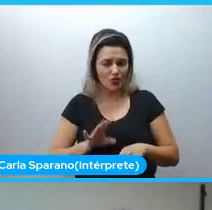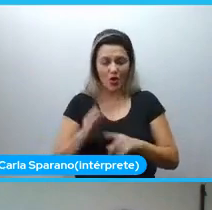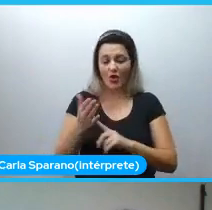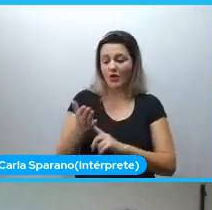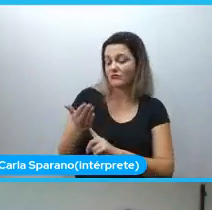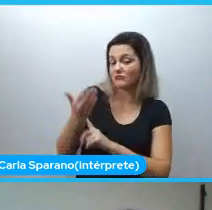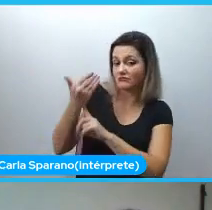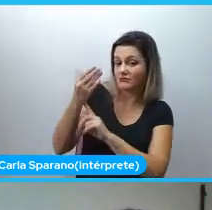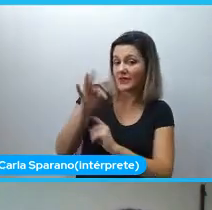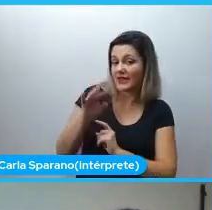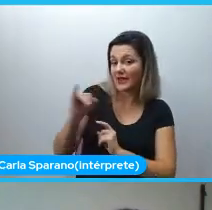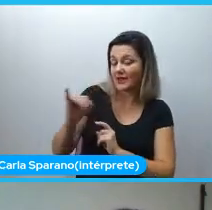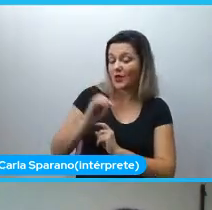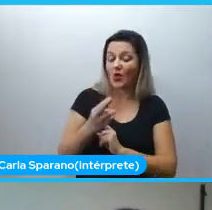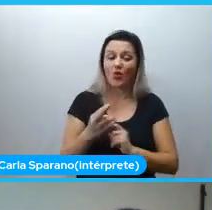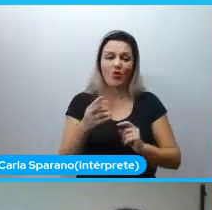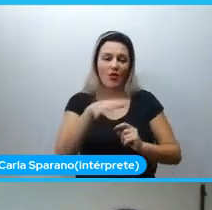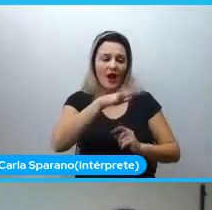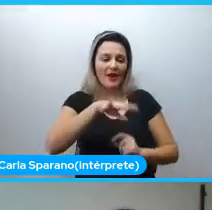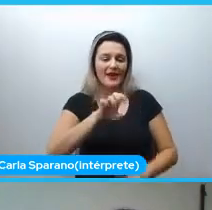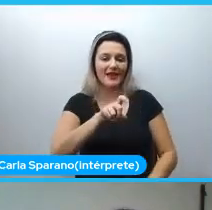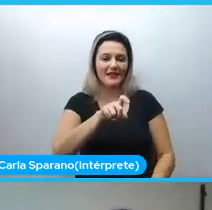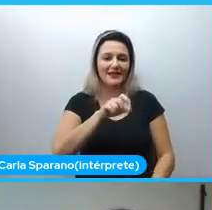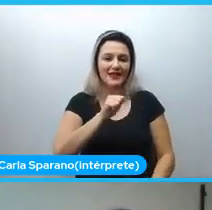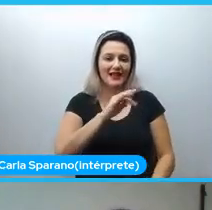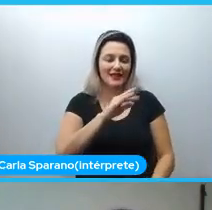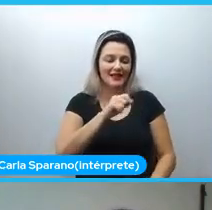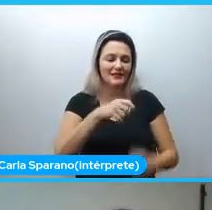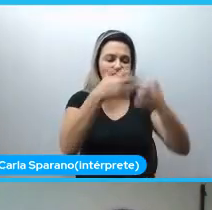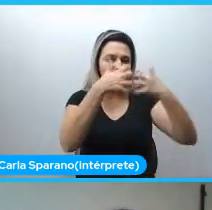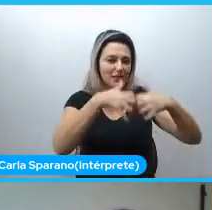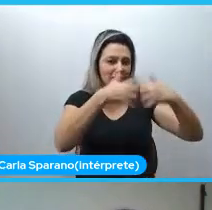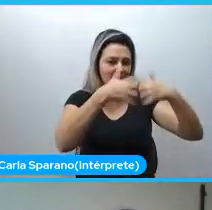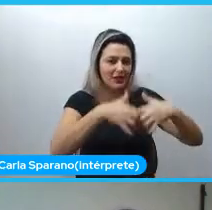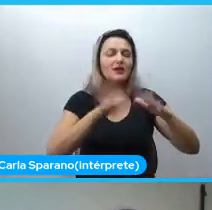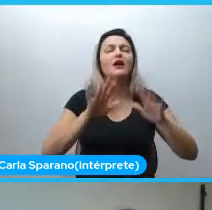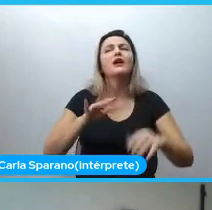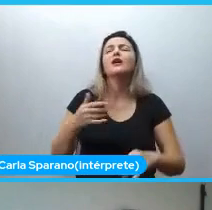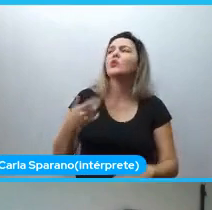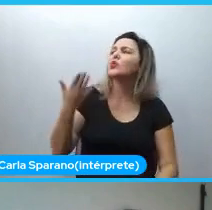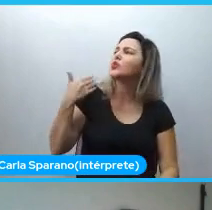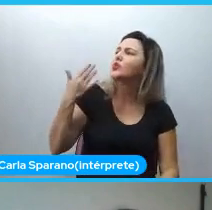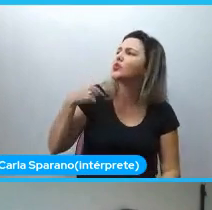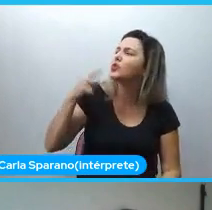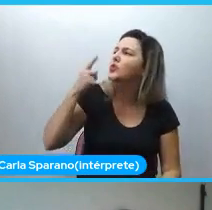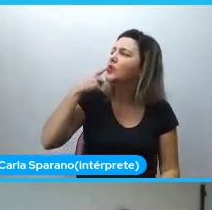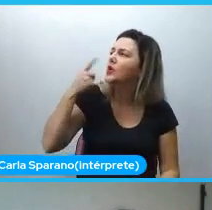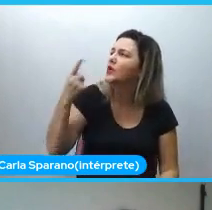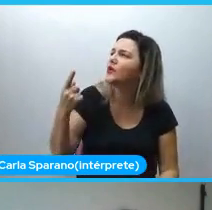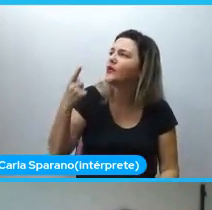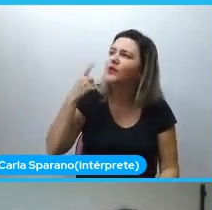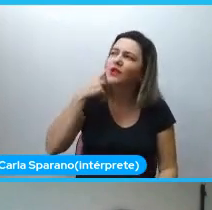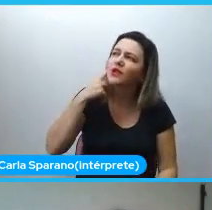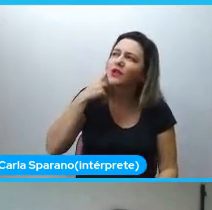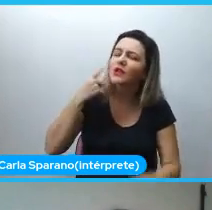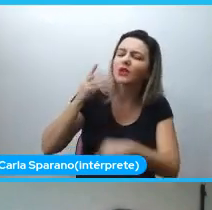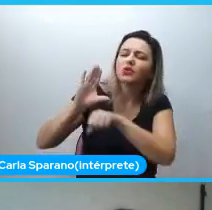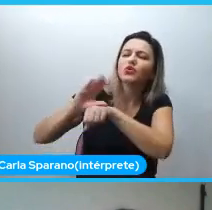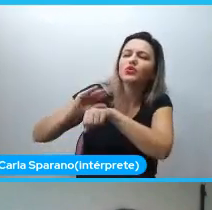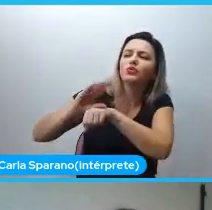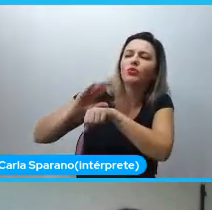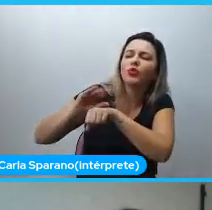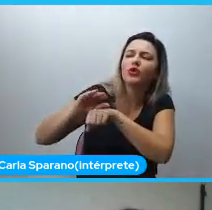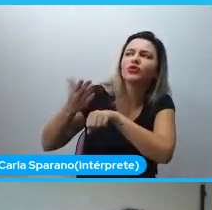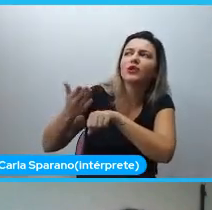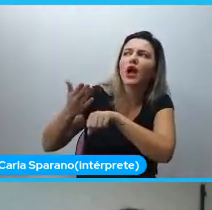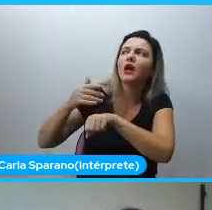recentemente ouvi um podcast, e o podcast falava, nós somos pessoas de saúde, mesmo que a